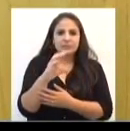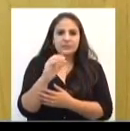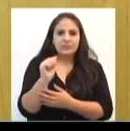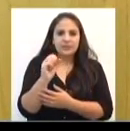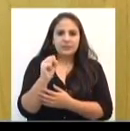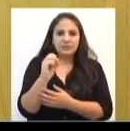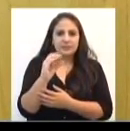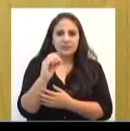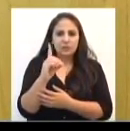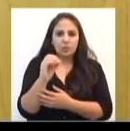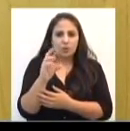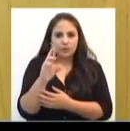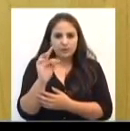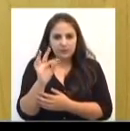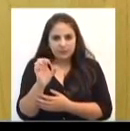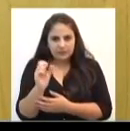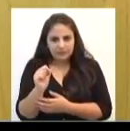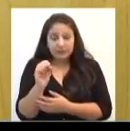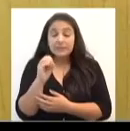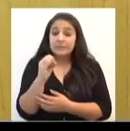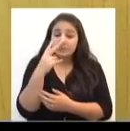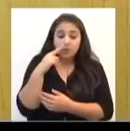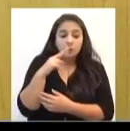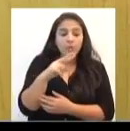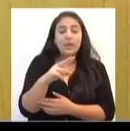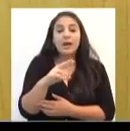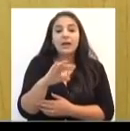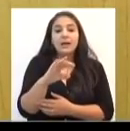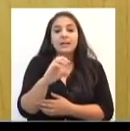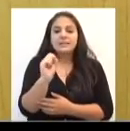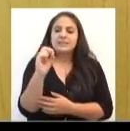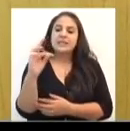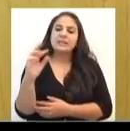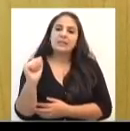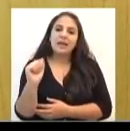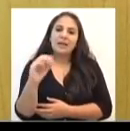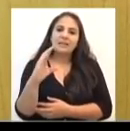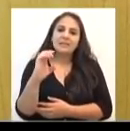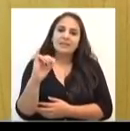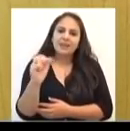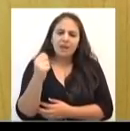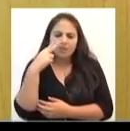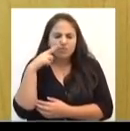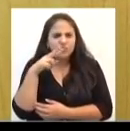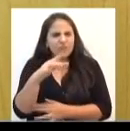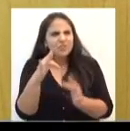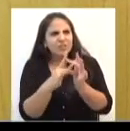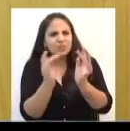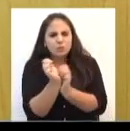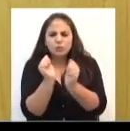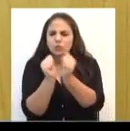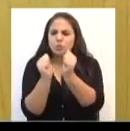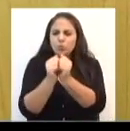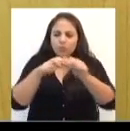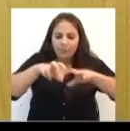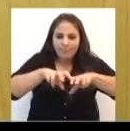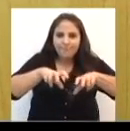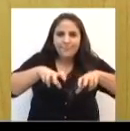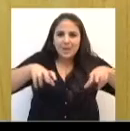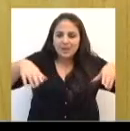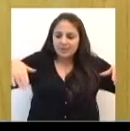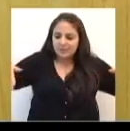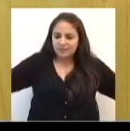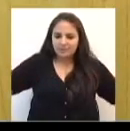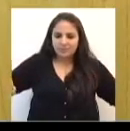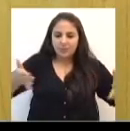olharmos a Santa Ceia, encontramos o quê? Jesus celebrando a ceia com os seus. E nesta ceia, nós